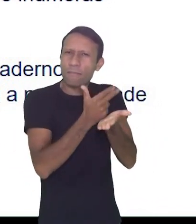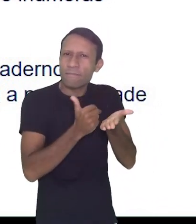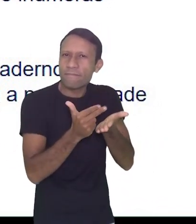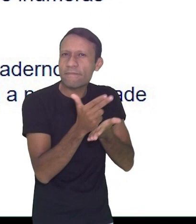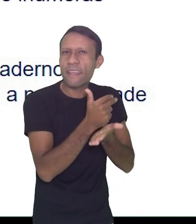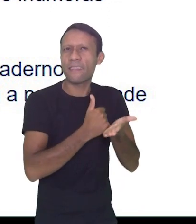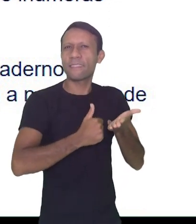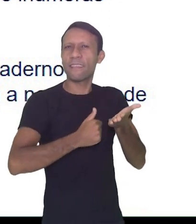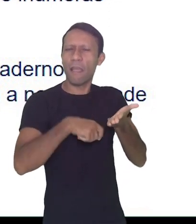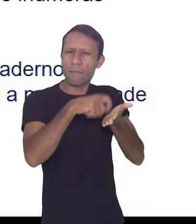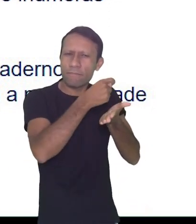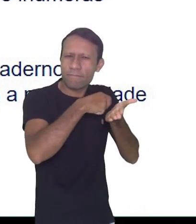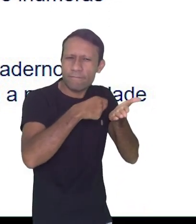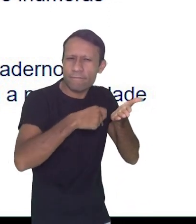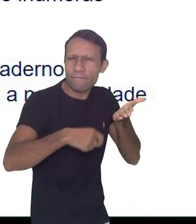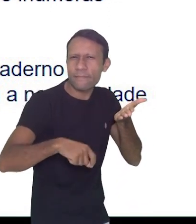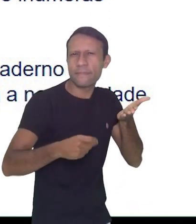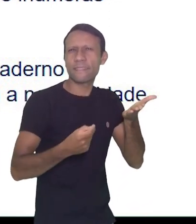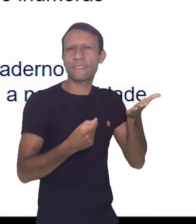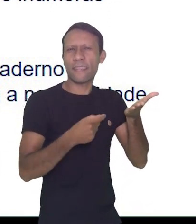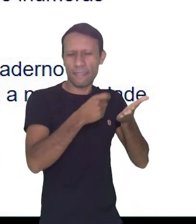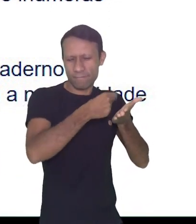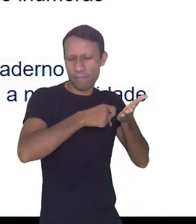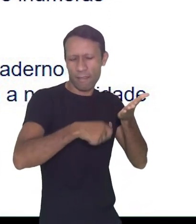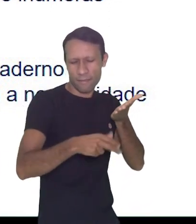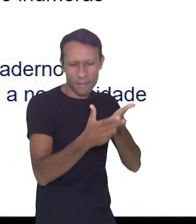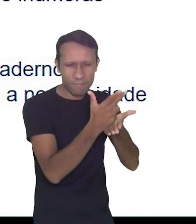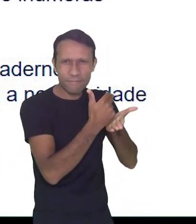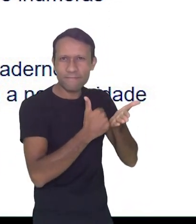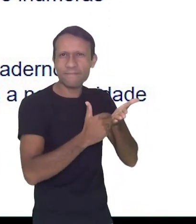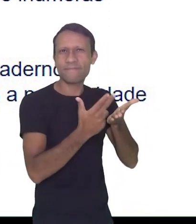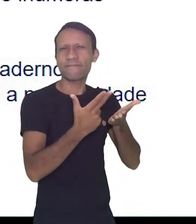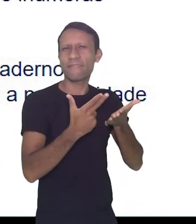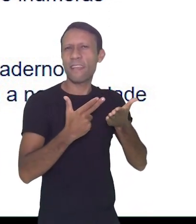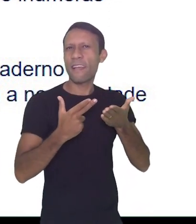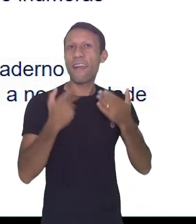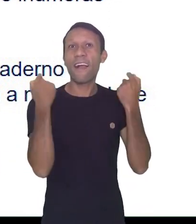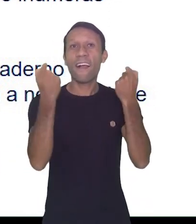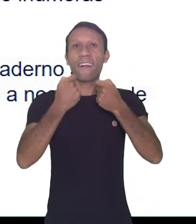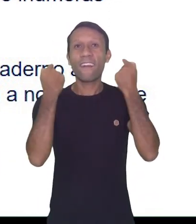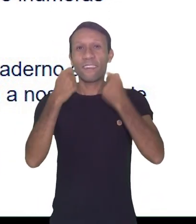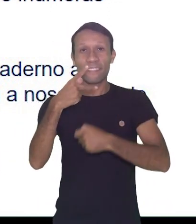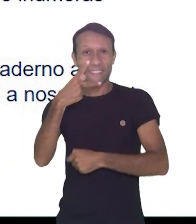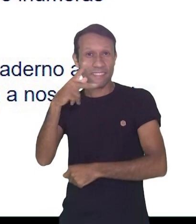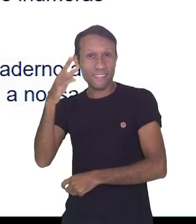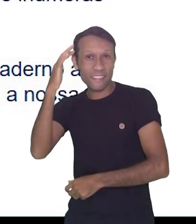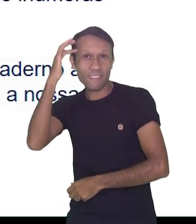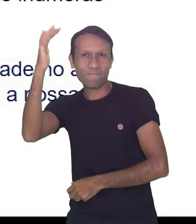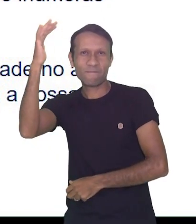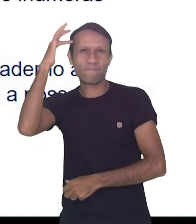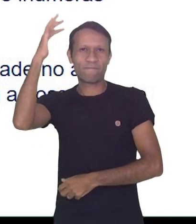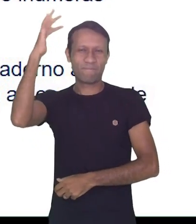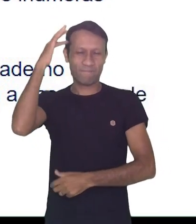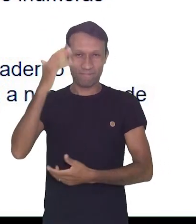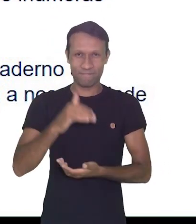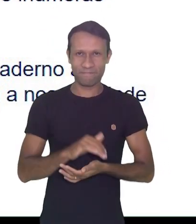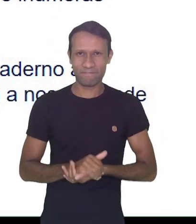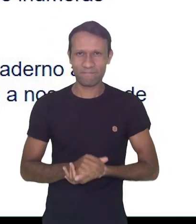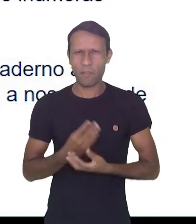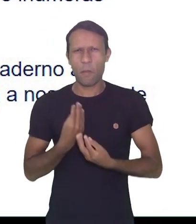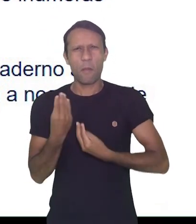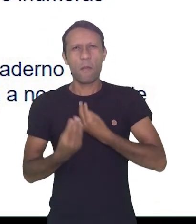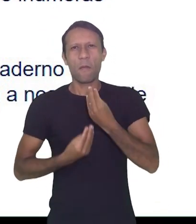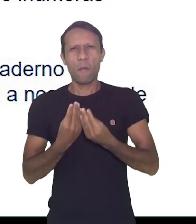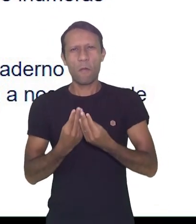caderno, ou desenhe em seu caderno, a Caruaru dos seus sonhos e a Caruaru do seu dia a dia. Como